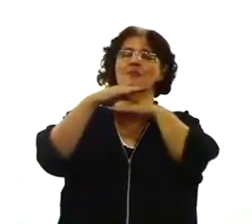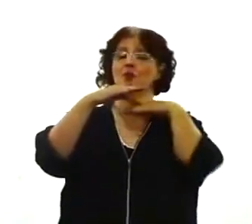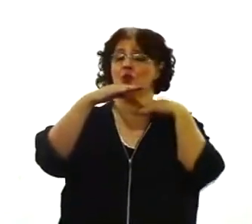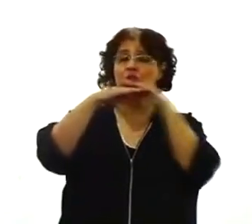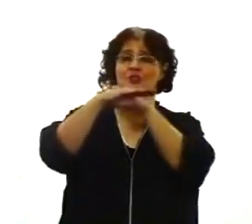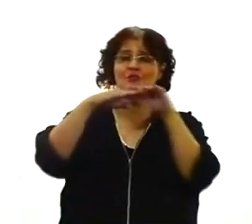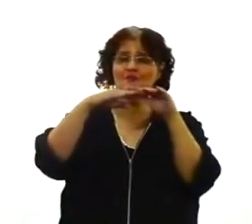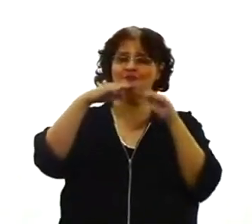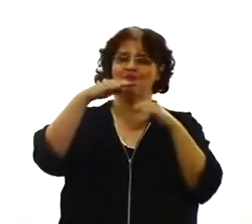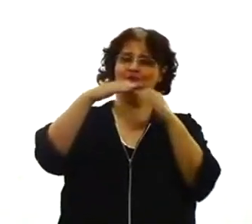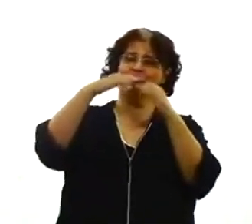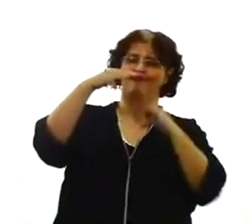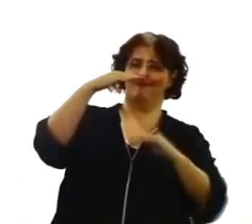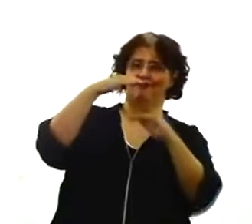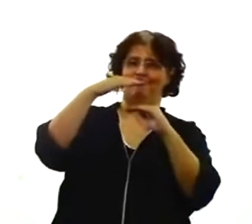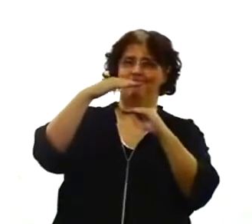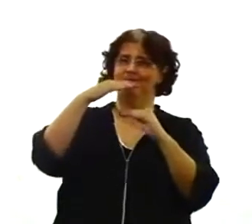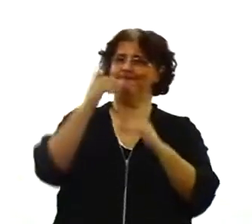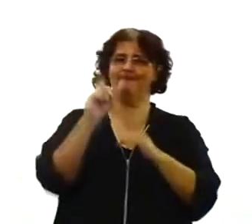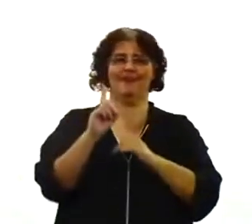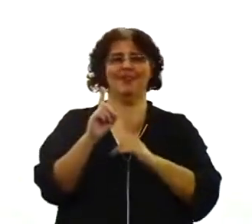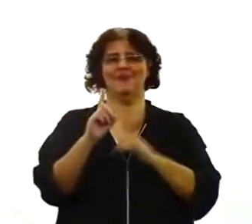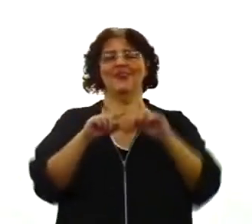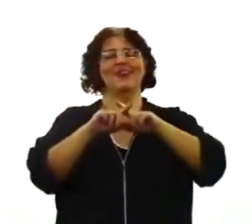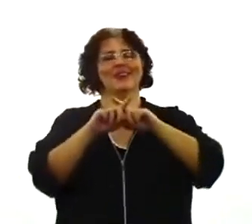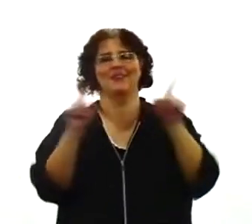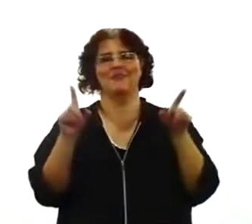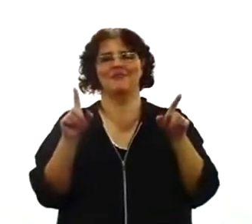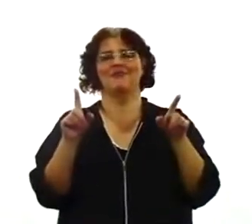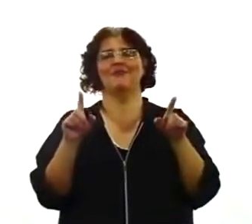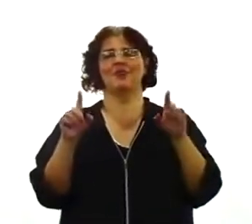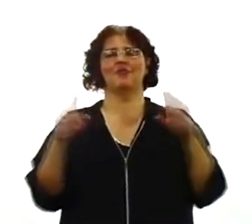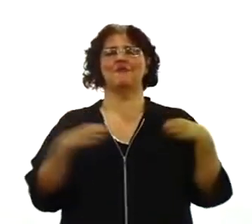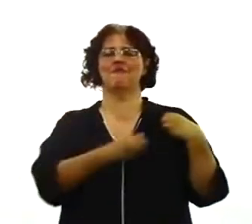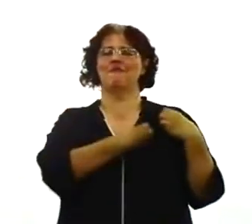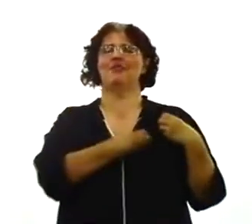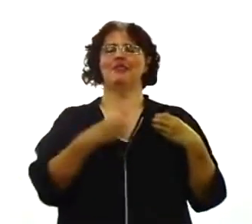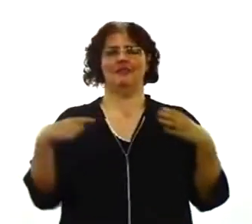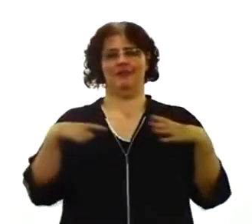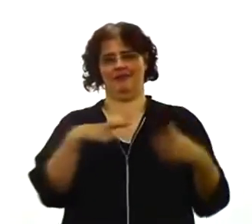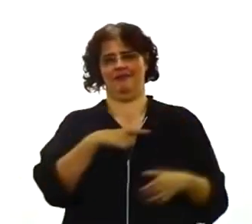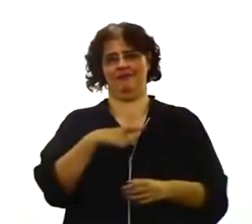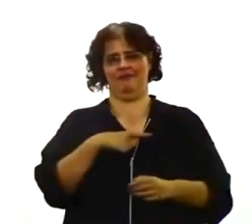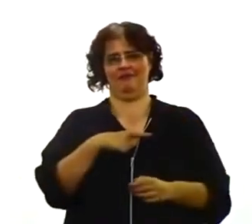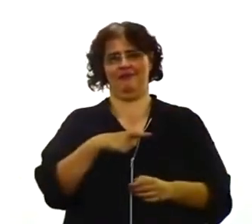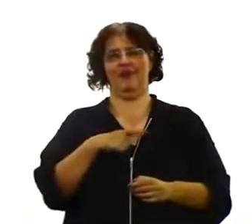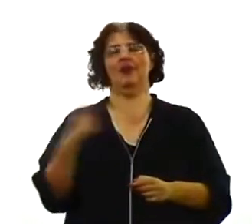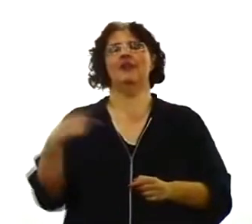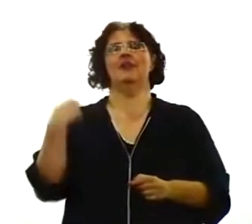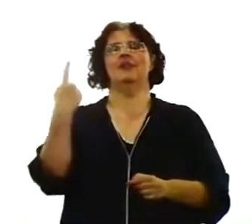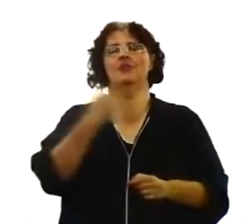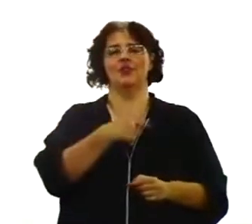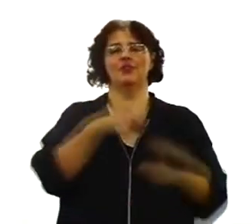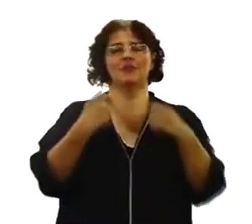palavra de Deus nos propõe coisas grandiosas. E a coisa mais grandiosa que eu penso, que nós precisamos nos